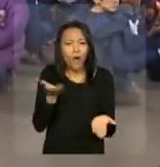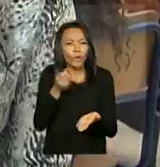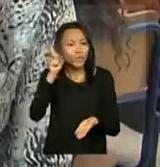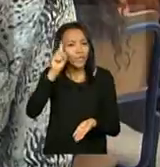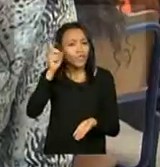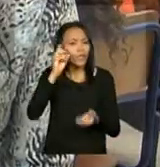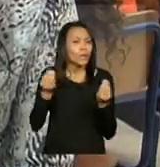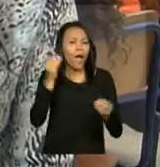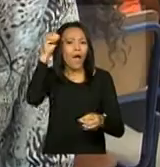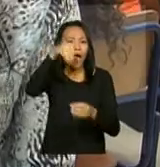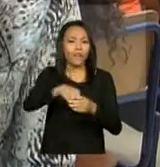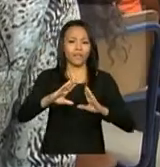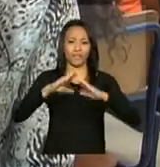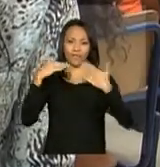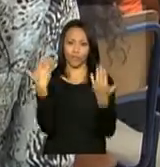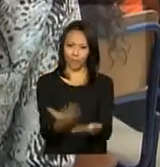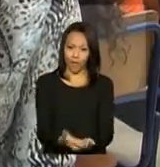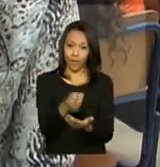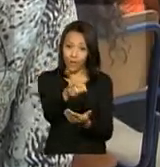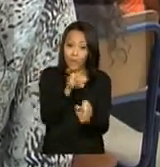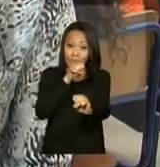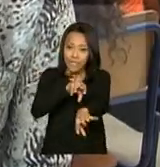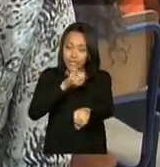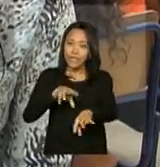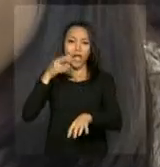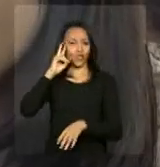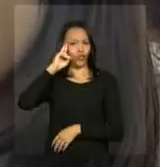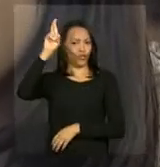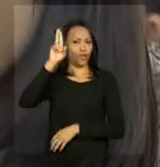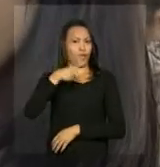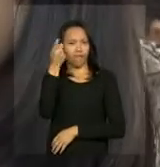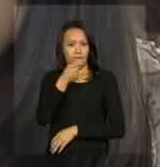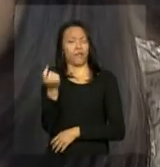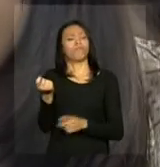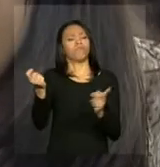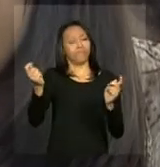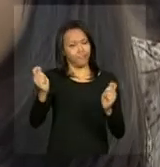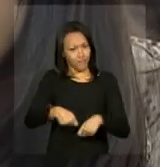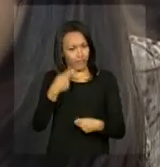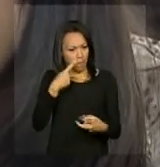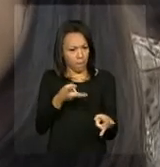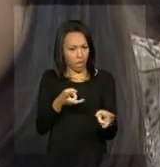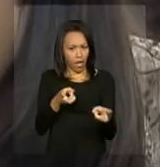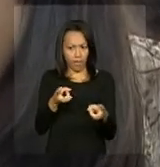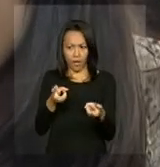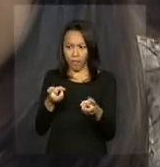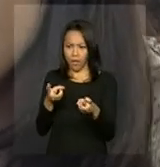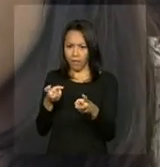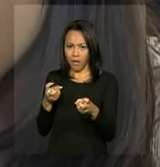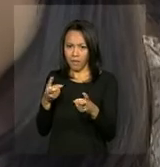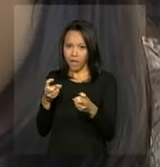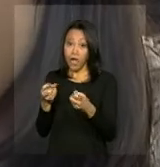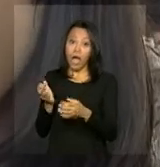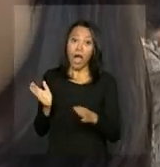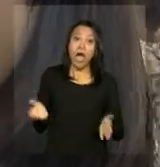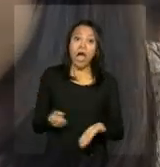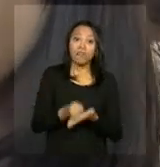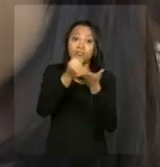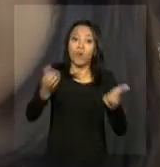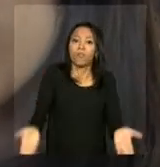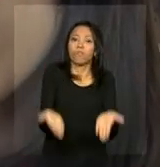escolas. No cotidiano do ensino, a diretora conta que é possível notar os impactos do programa no